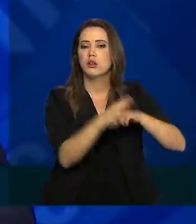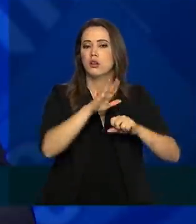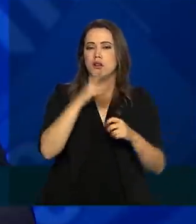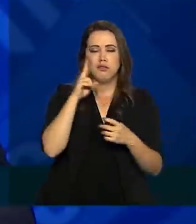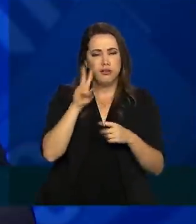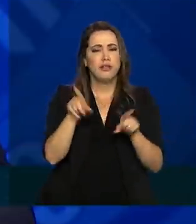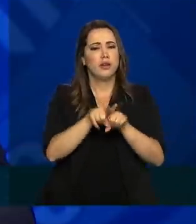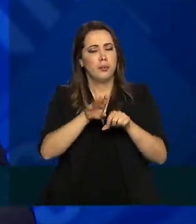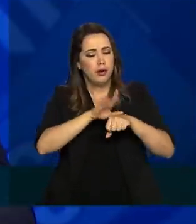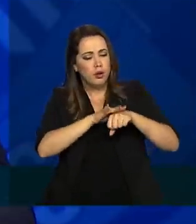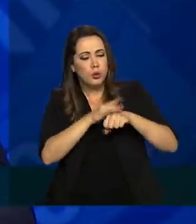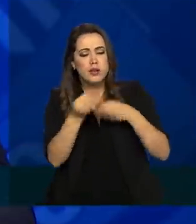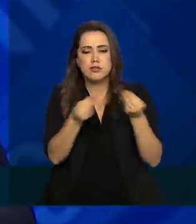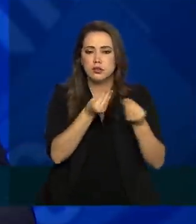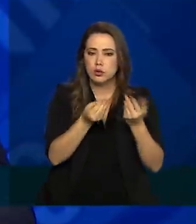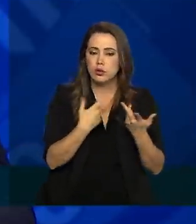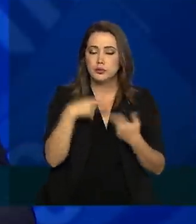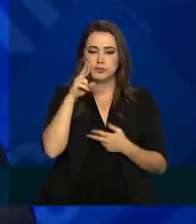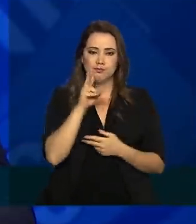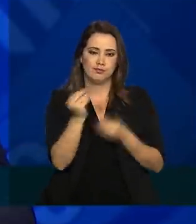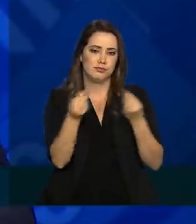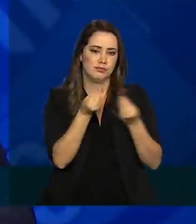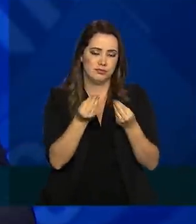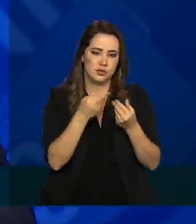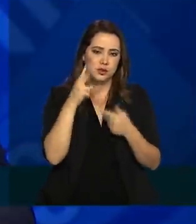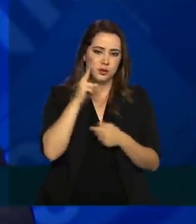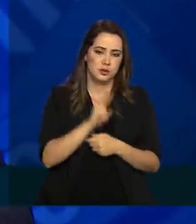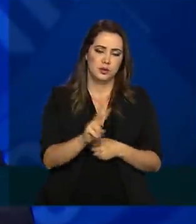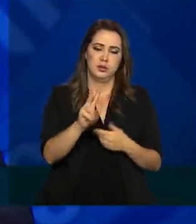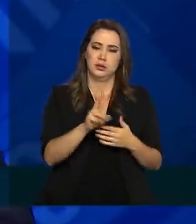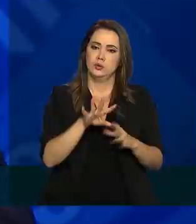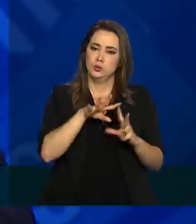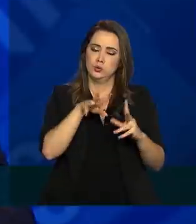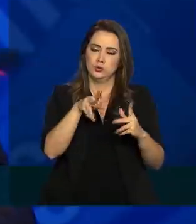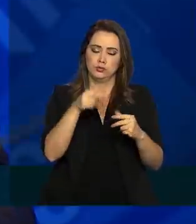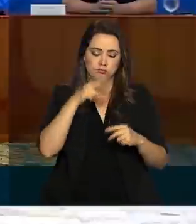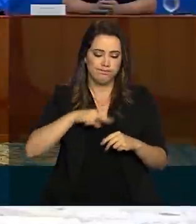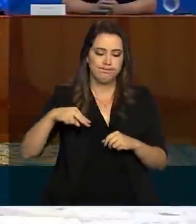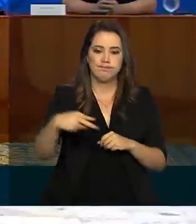ver a melhor forma de enxergar isso de uma forma global.